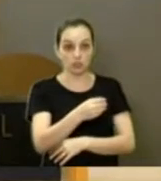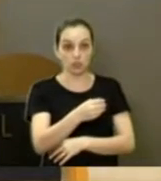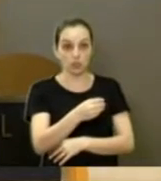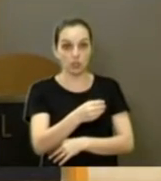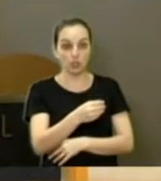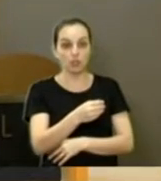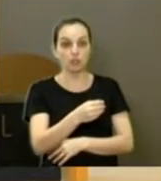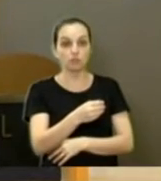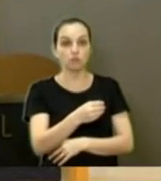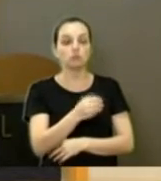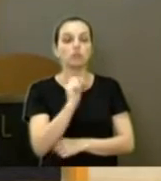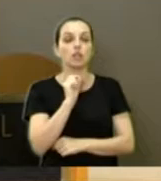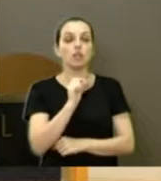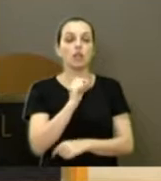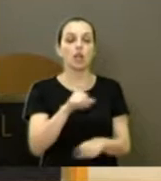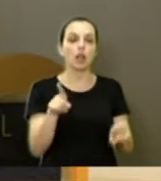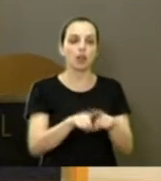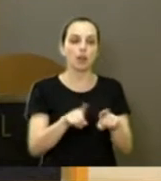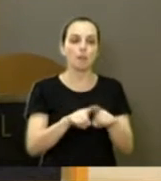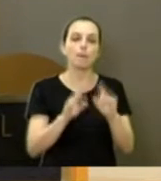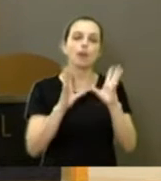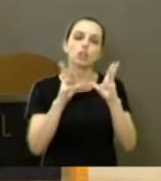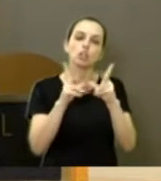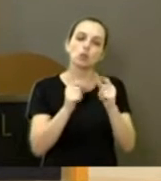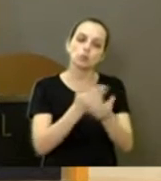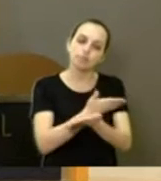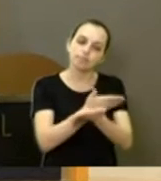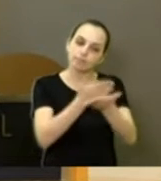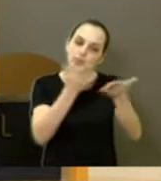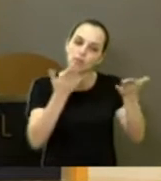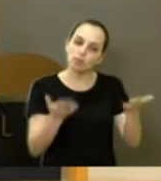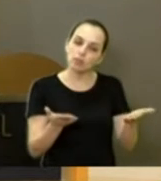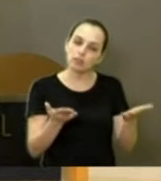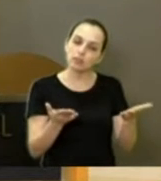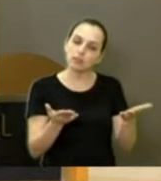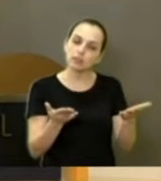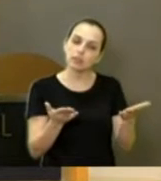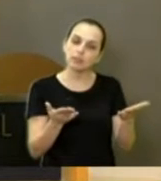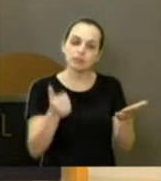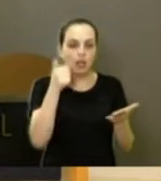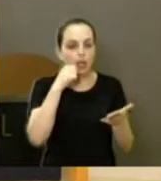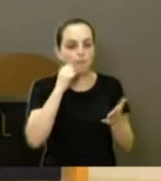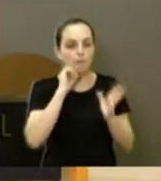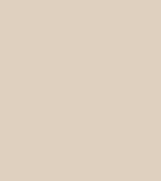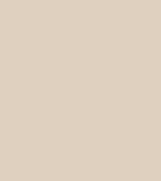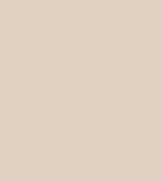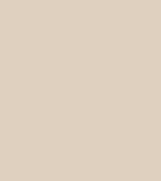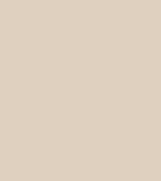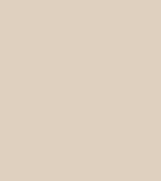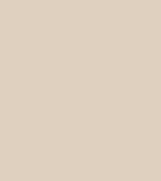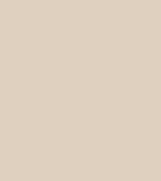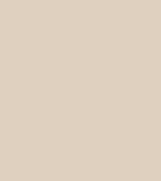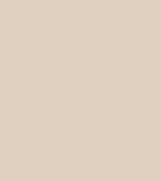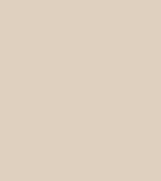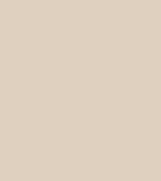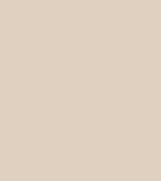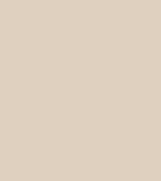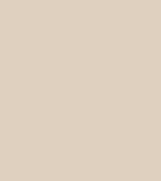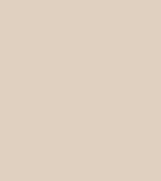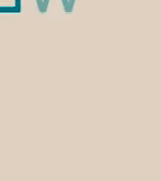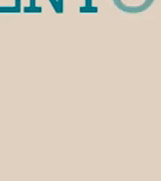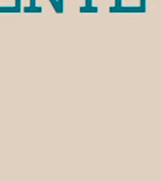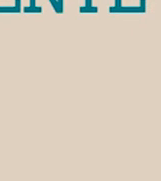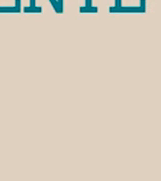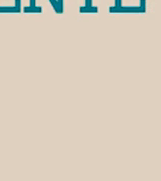que são mães, e também todos vocês, todas as suas mães, e as mães da Araguara. Obrigado. Obrigado. Obrigado. Obrigado.